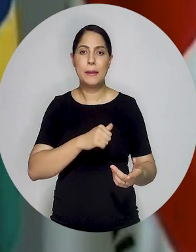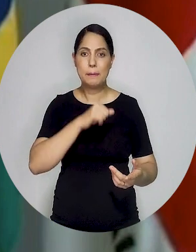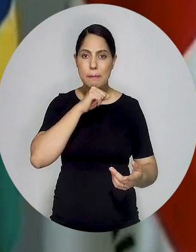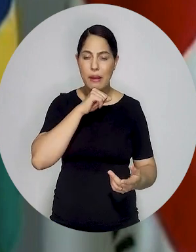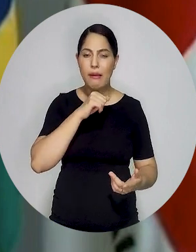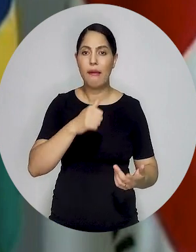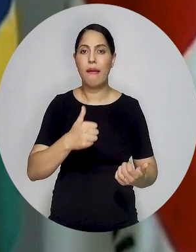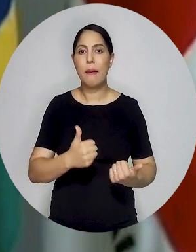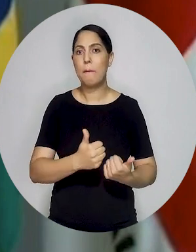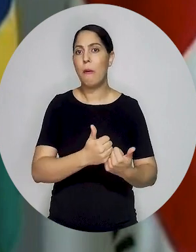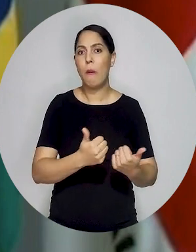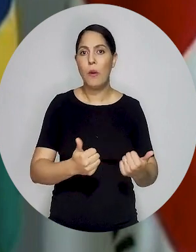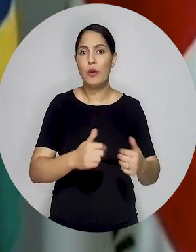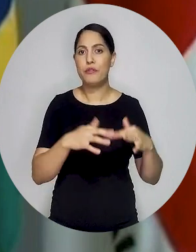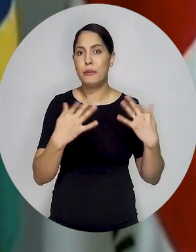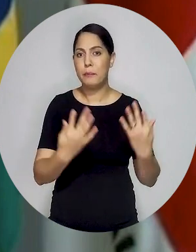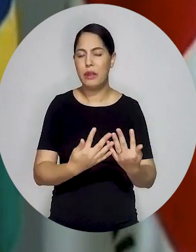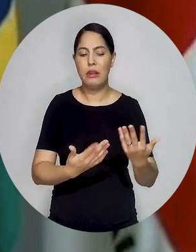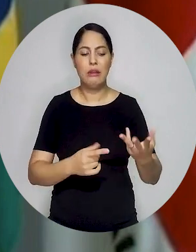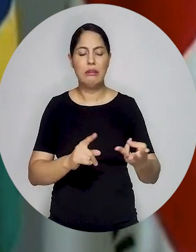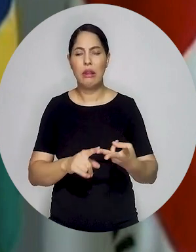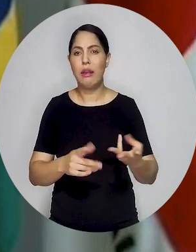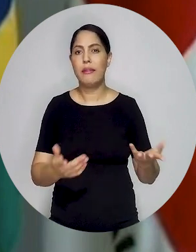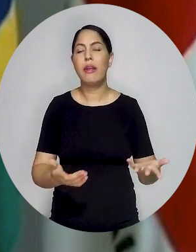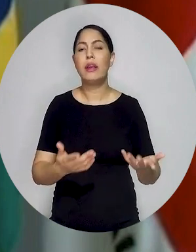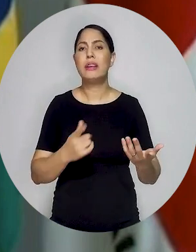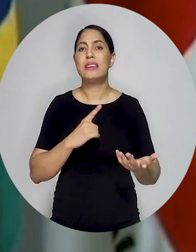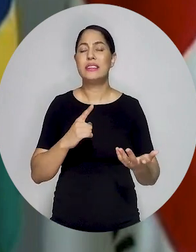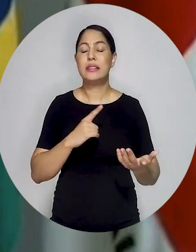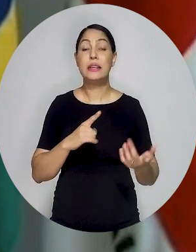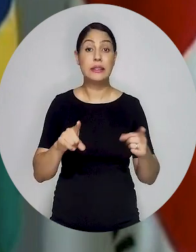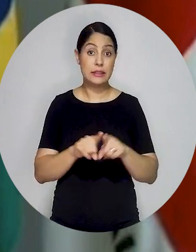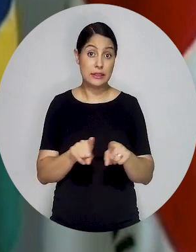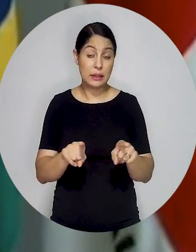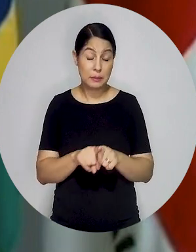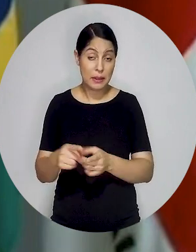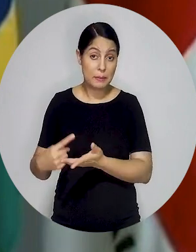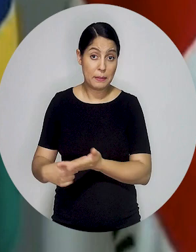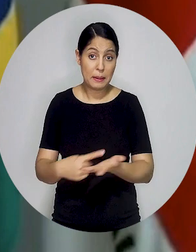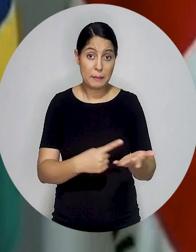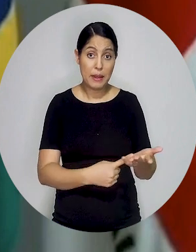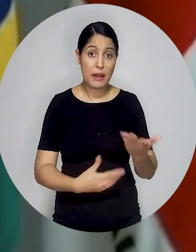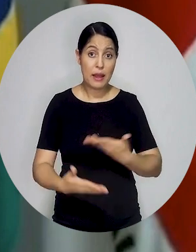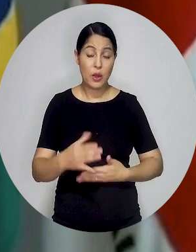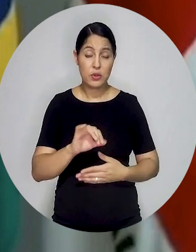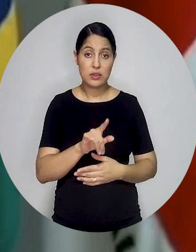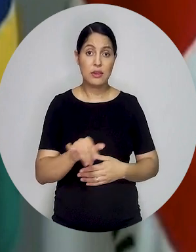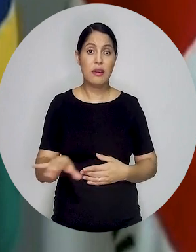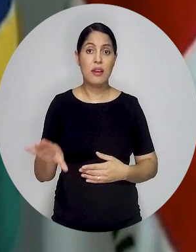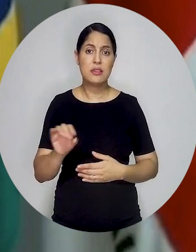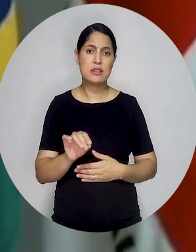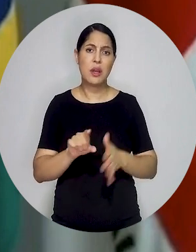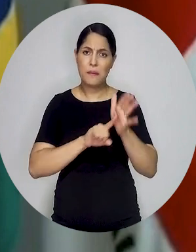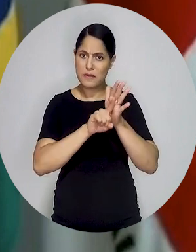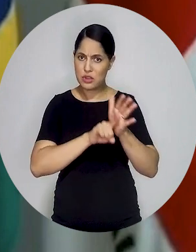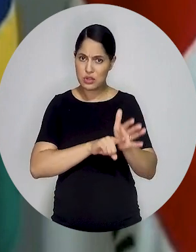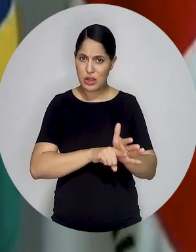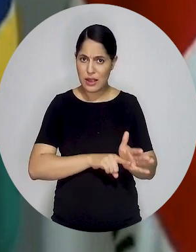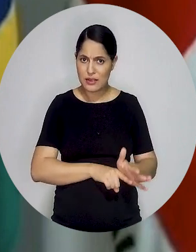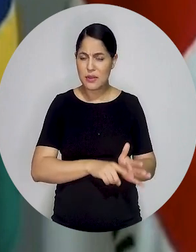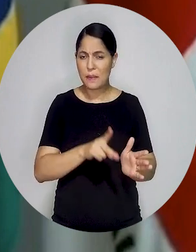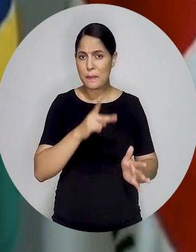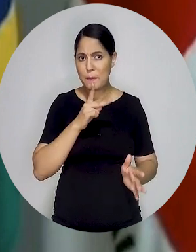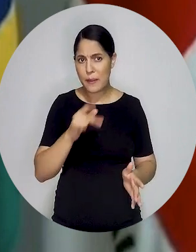Federal deu um destaque para esse ano na Semana Nacional da Conciliação, irá submeter à conciliação todos os processos de investigação de